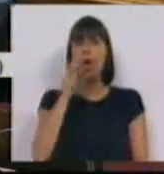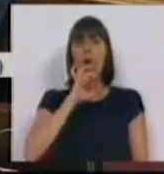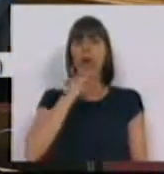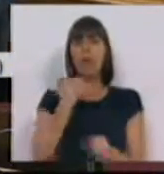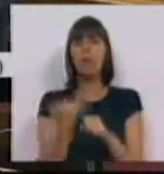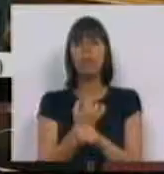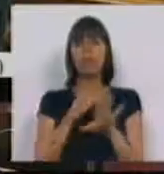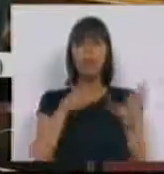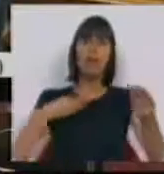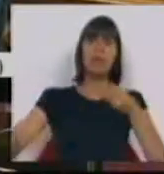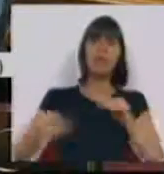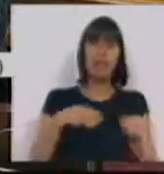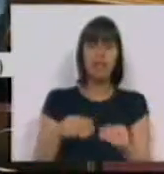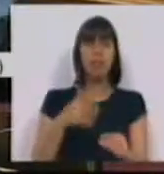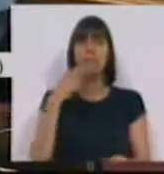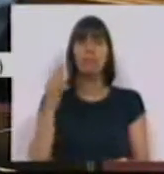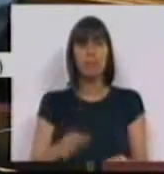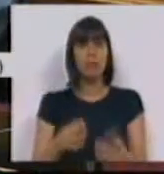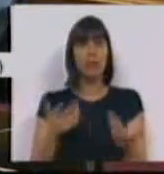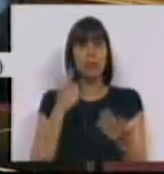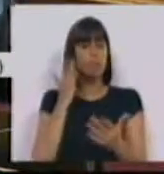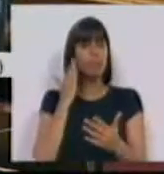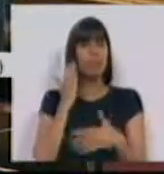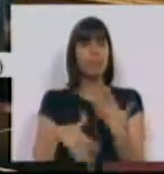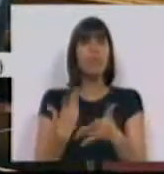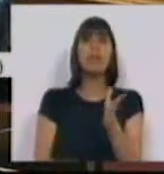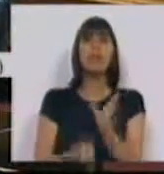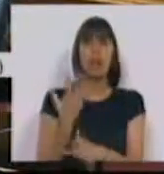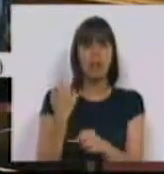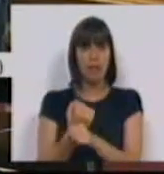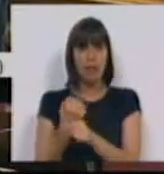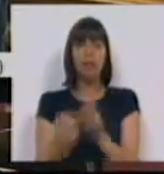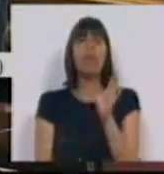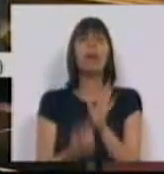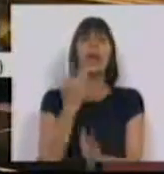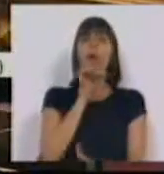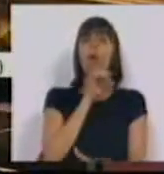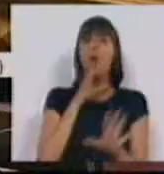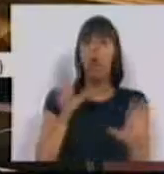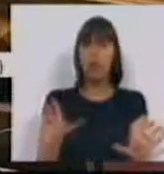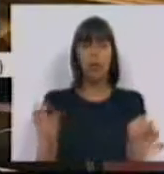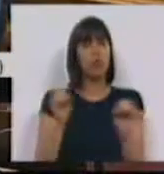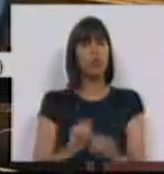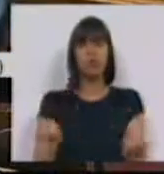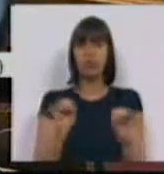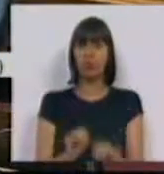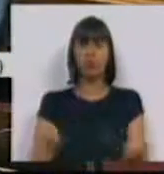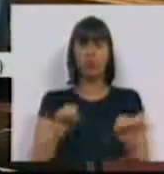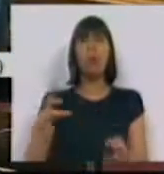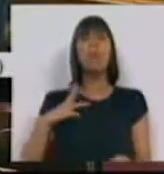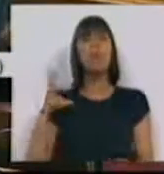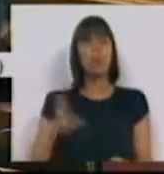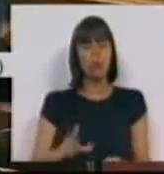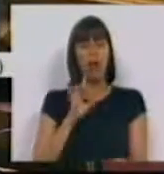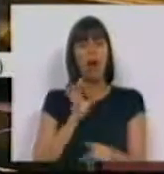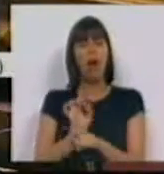Laboral. A flexibilidade total está em margem. Criaram-se emprego, criaram-se oportunidades, não se criaram. Portugal